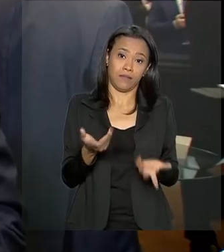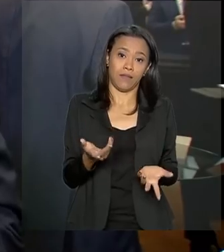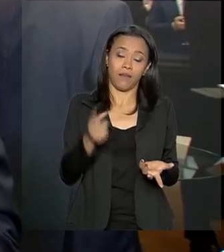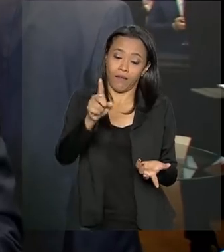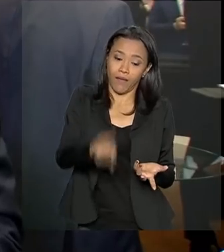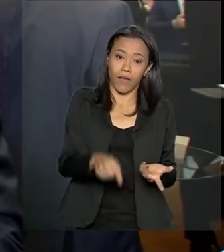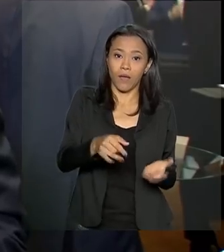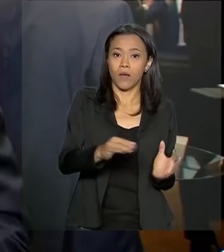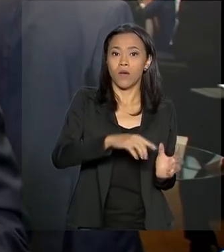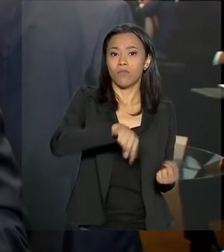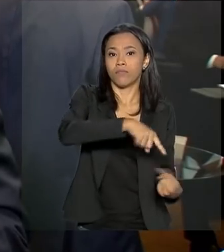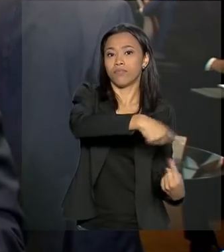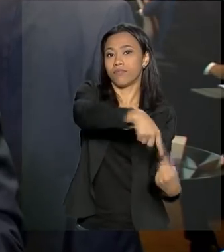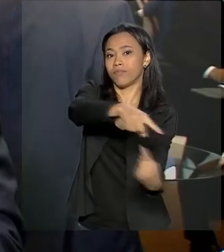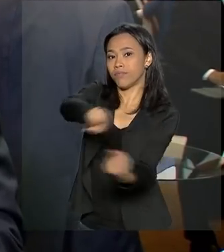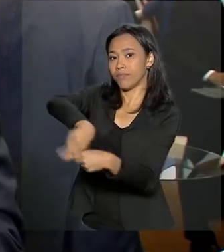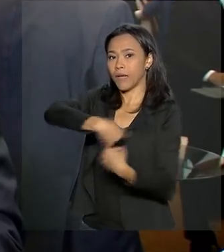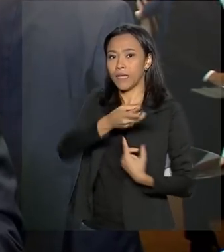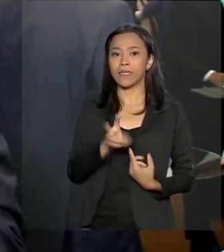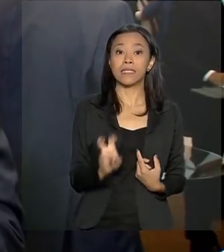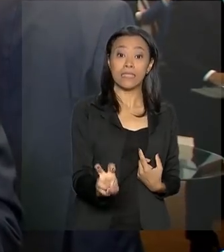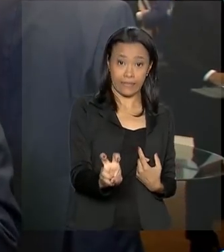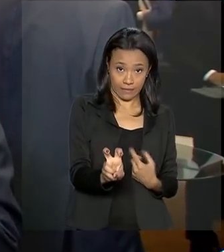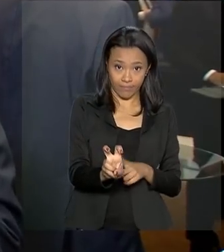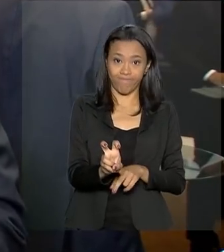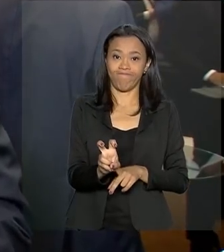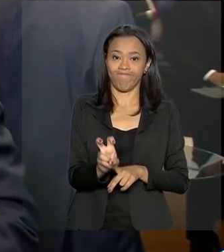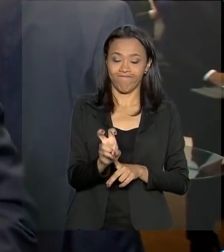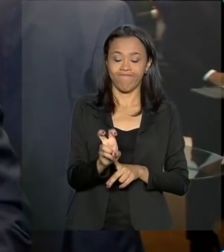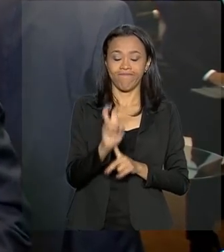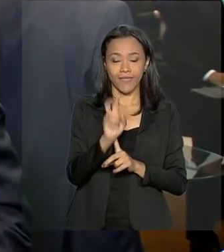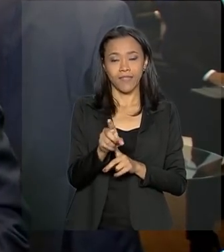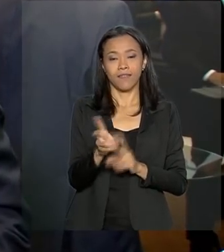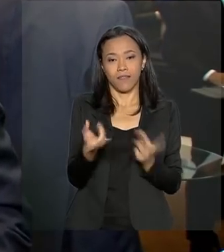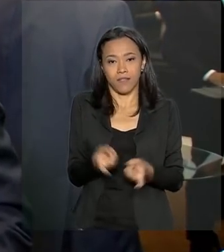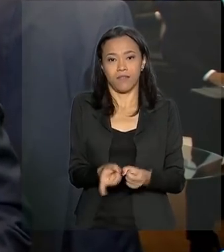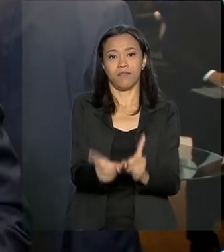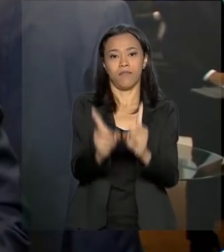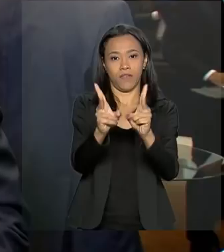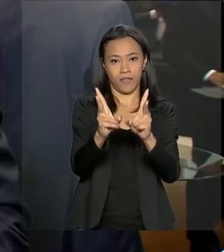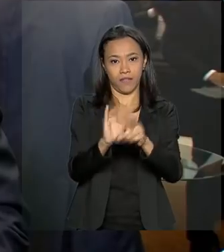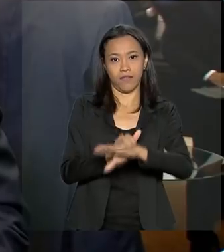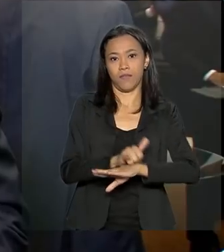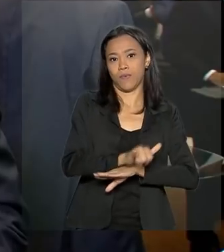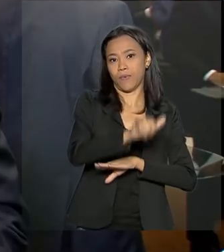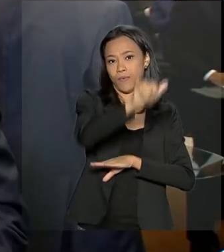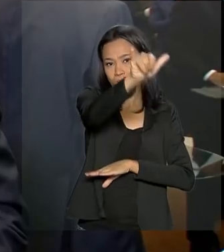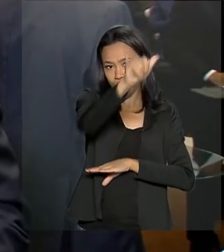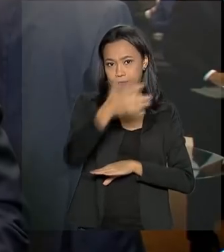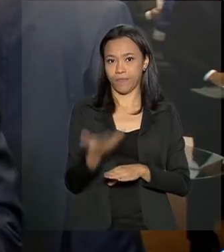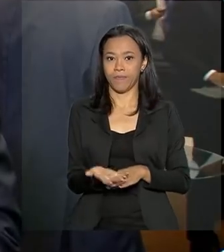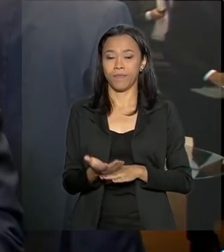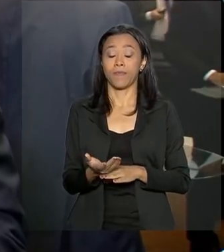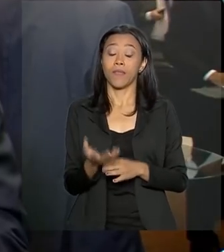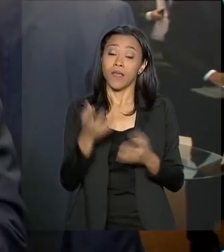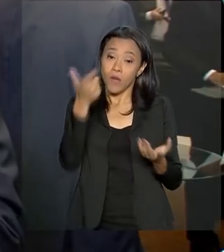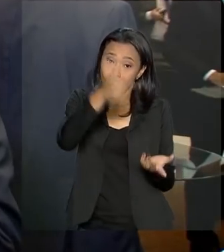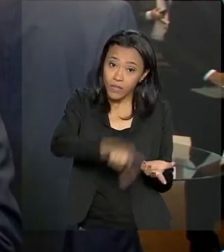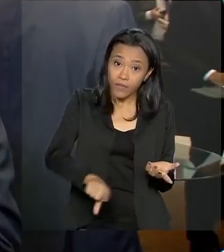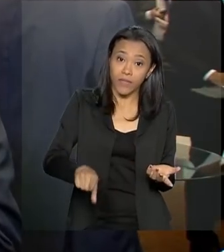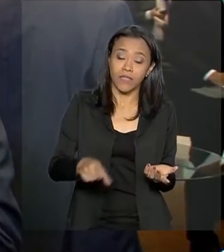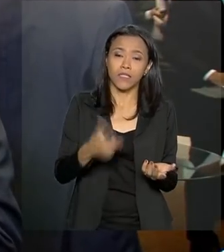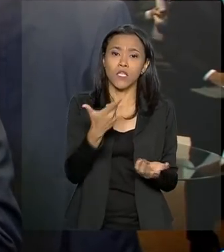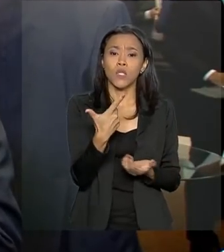a quinta rodada da privatização dos aeroportos brasileiros. Repetindo,